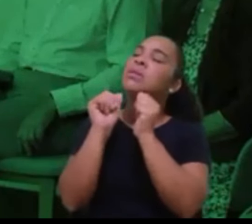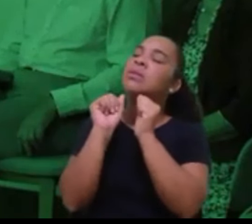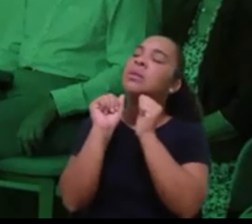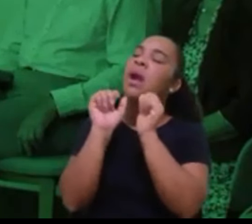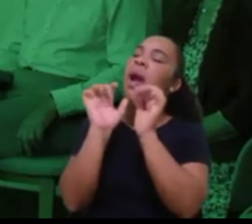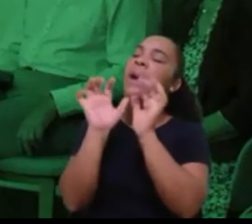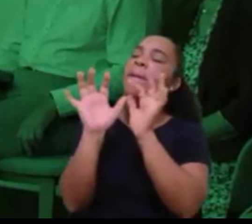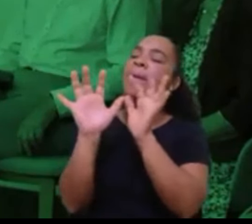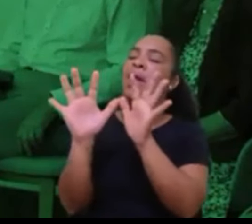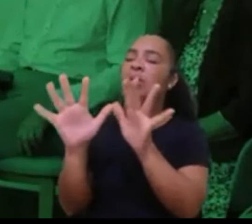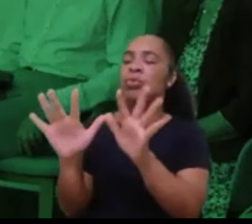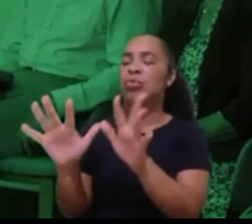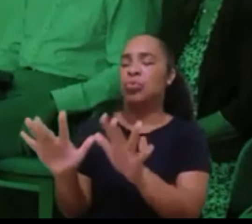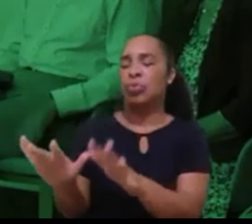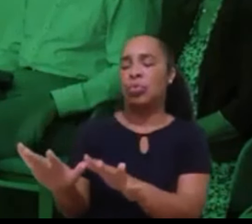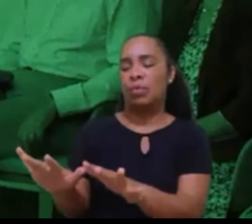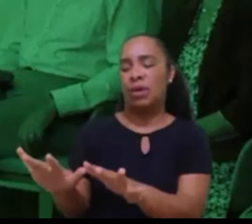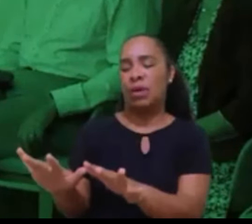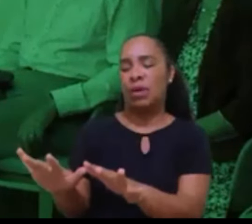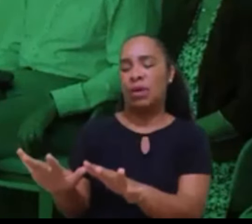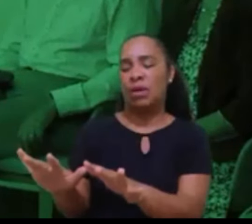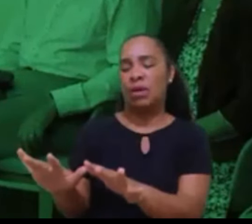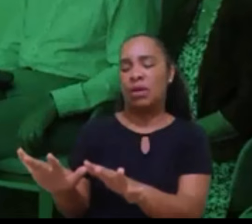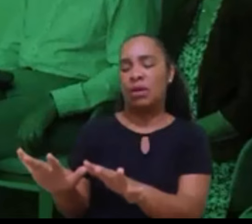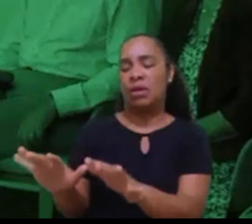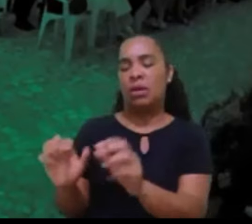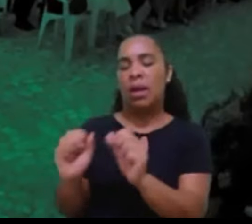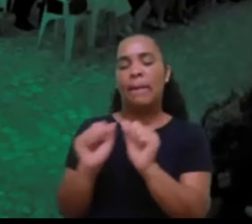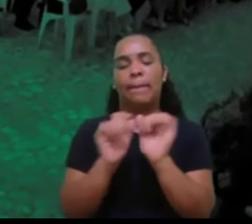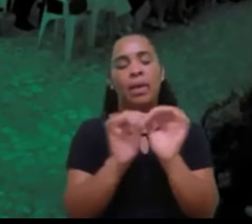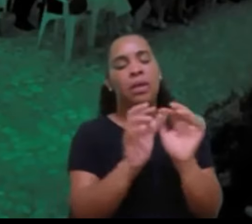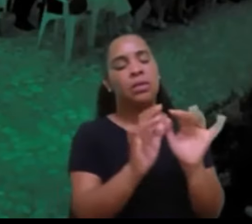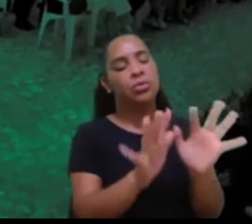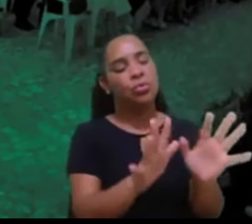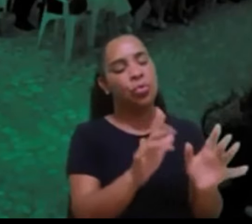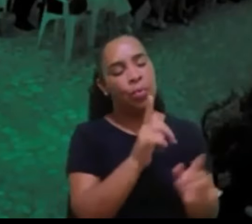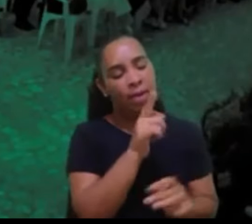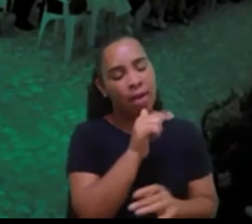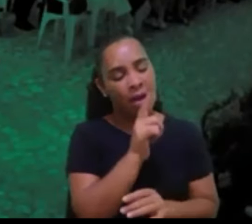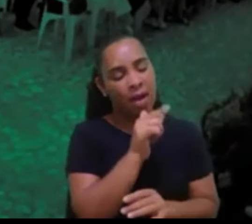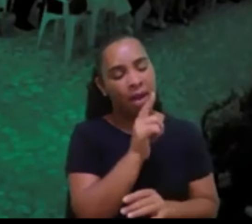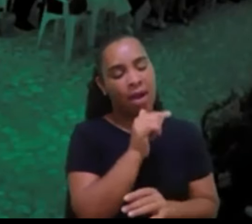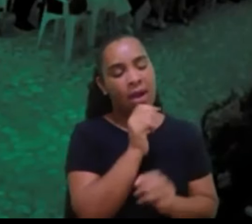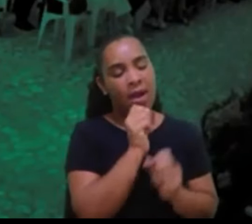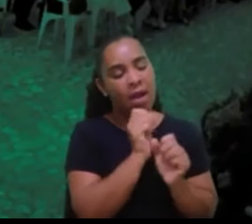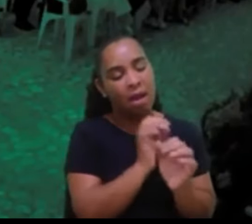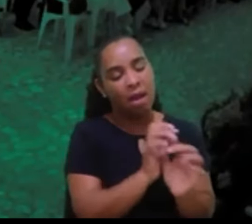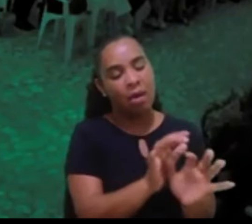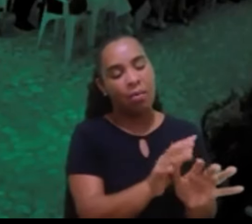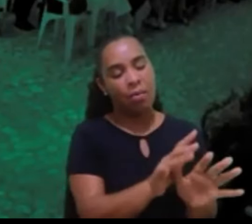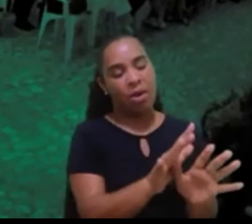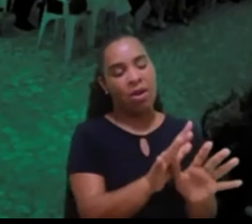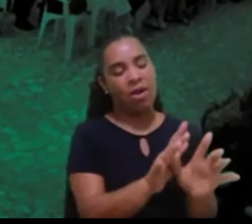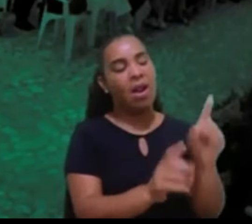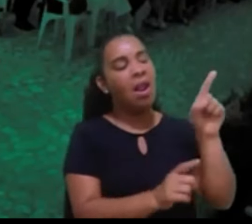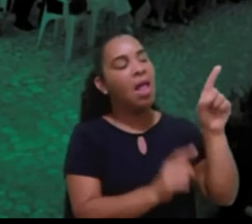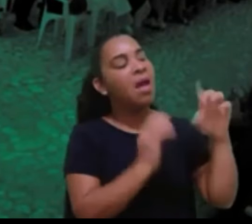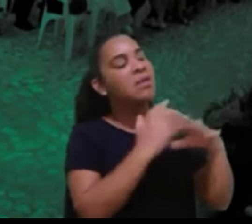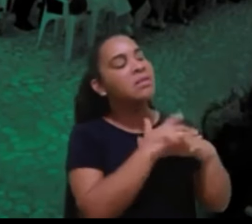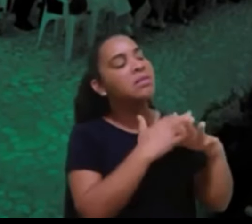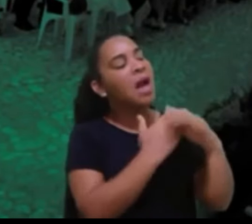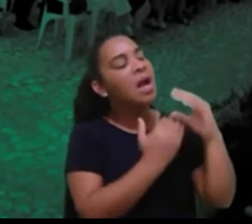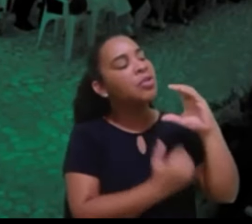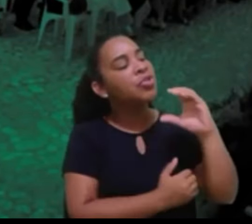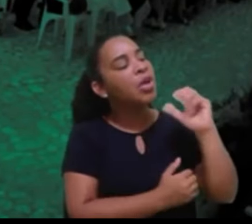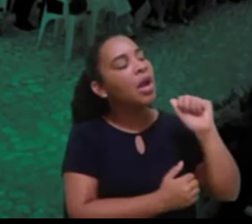Abençoa nossa água em Caná, mudaste o sabor